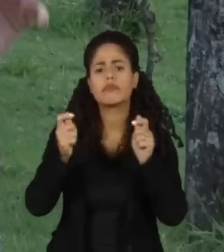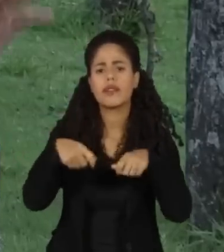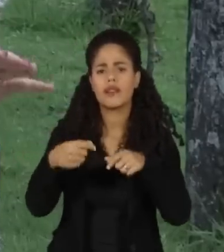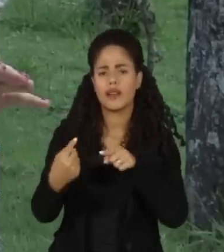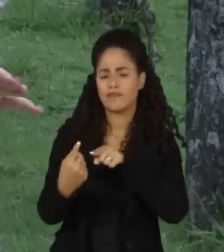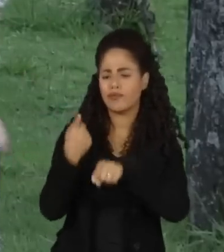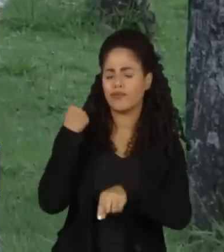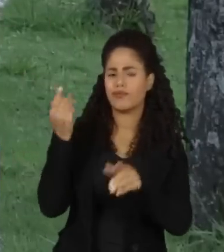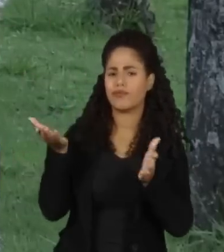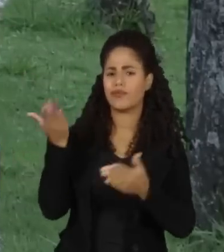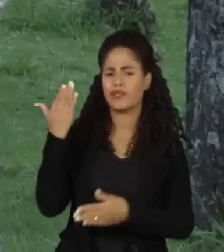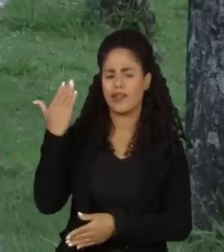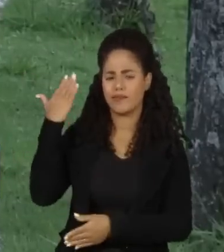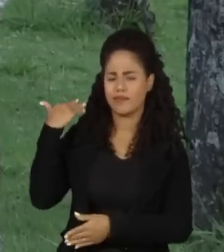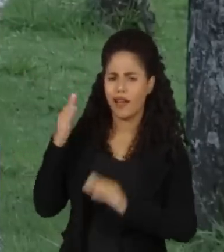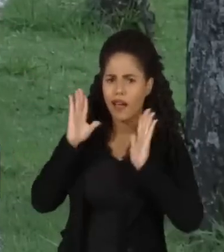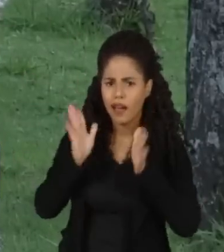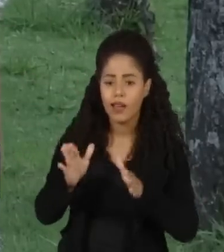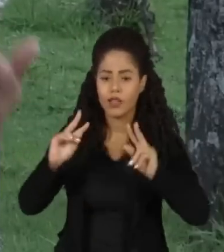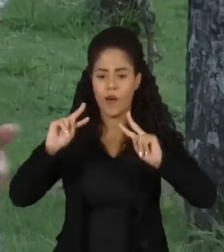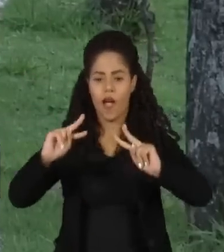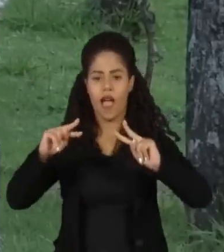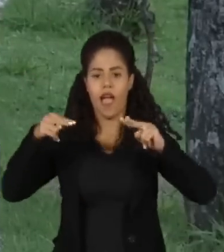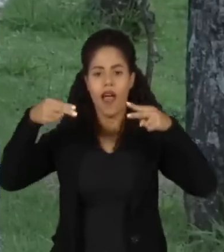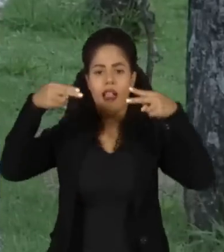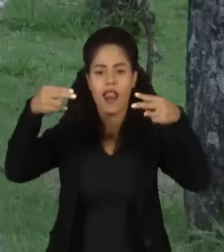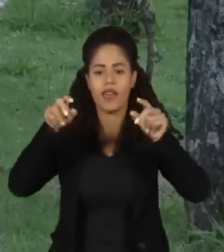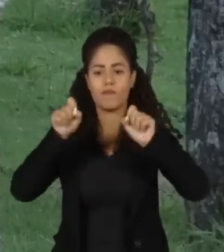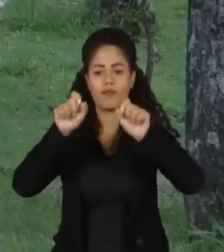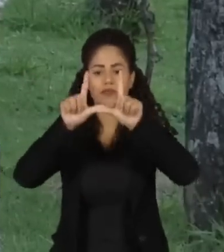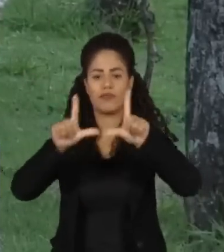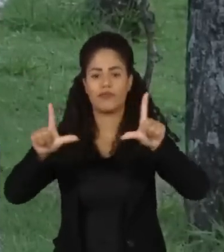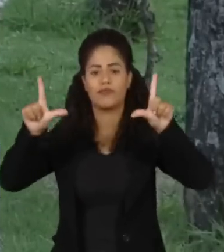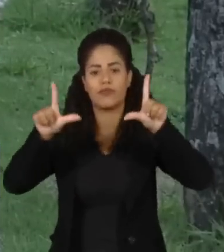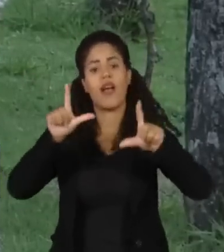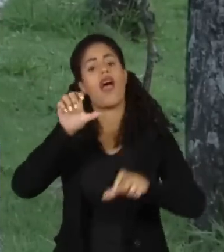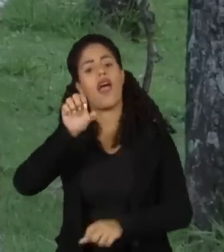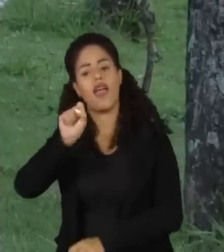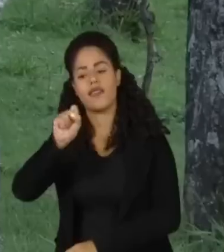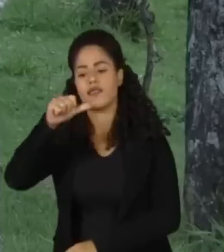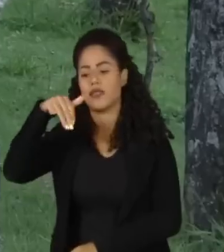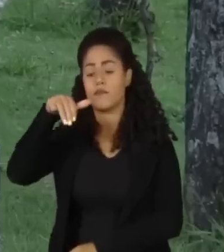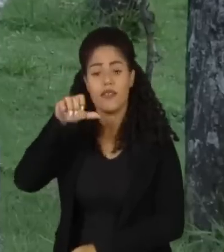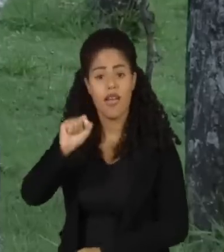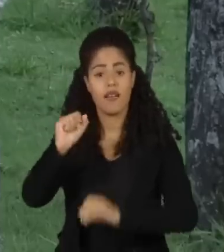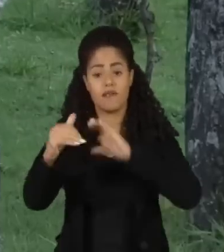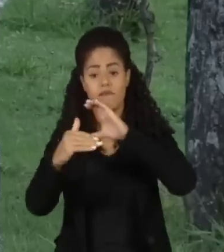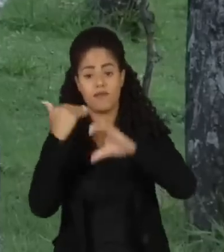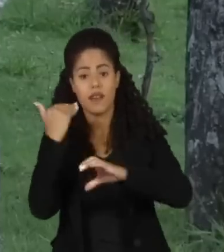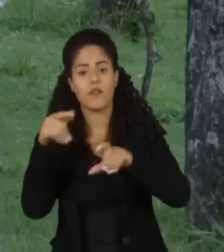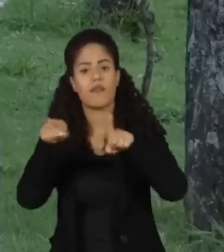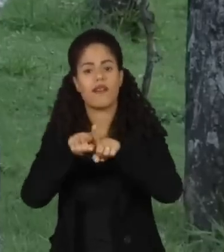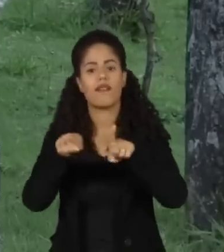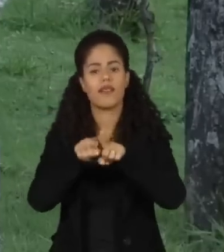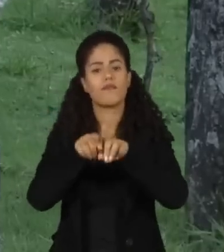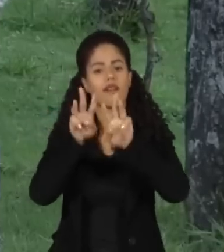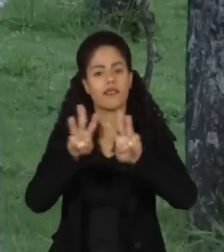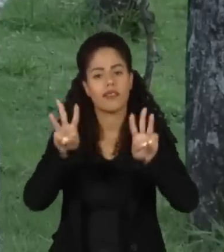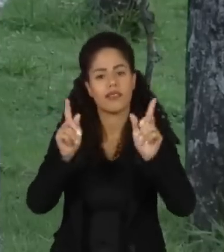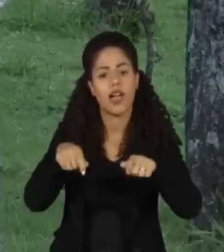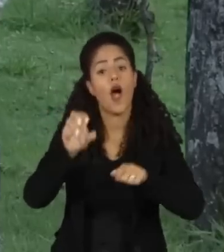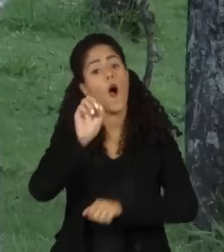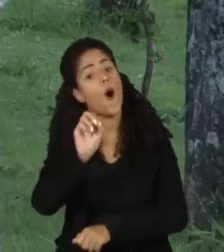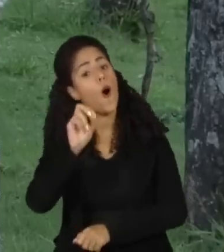antiga. Por meio de links enviados por e-mail, SMS e WhatsApp. E também por aplicativos